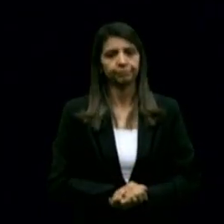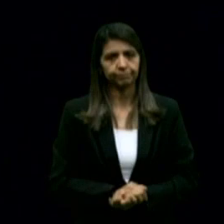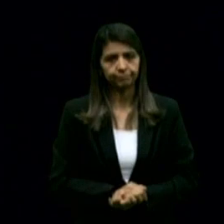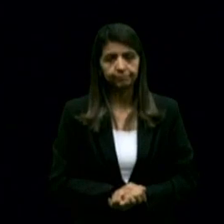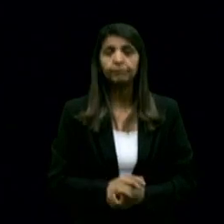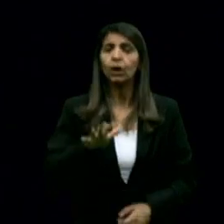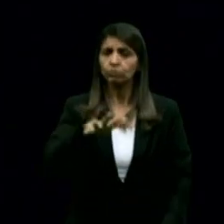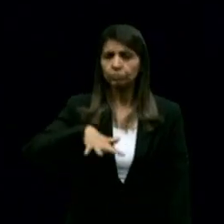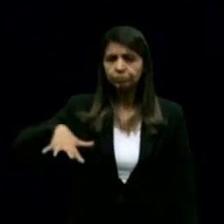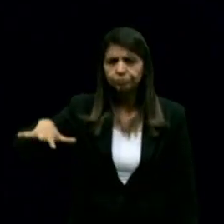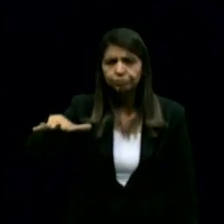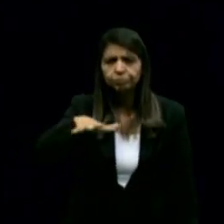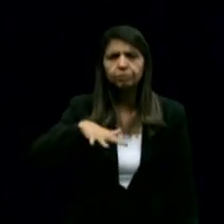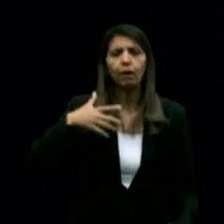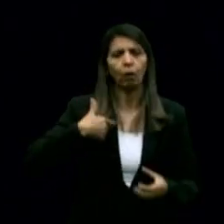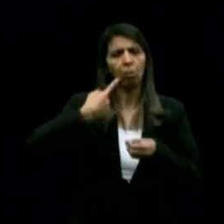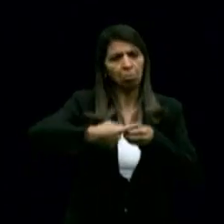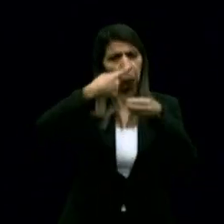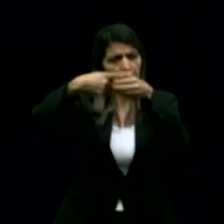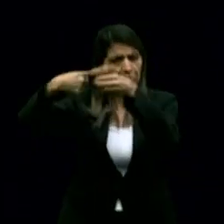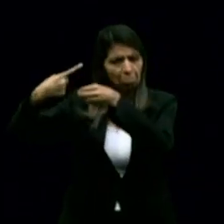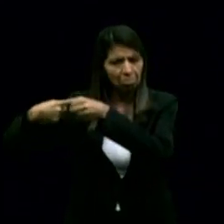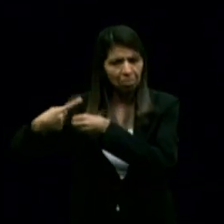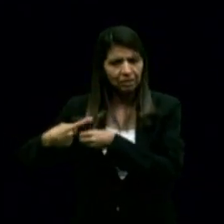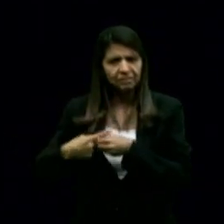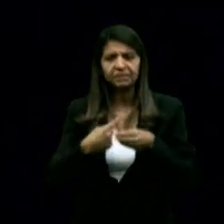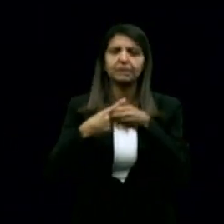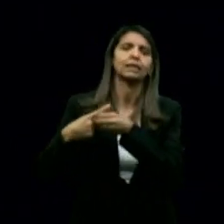também sofreu muito com a falta de água.